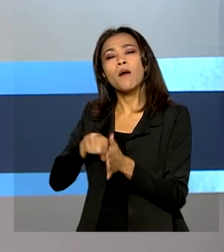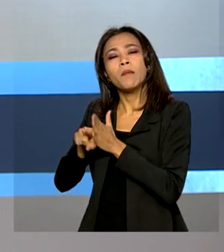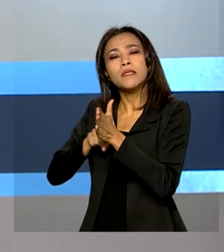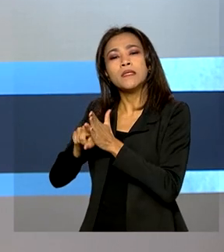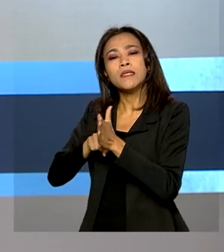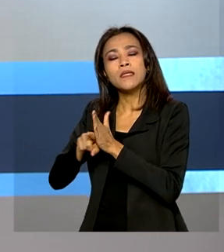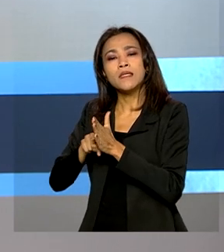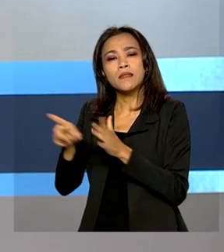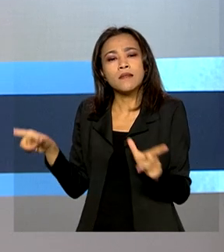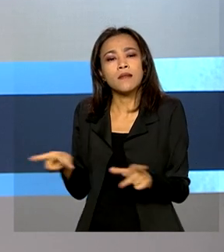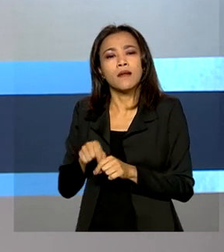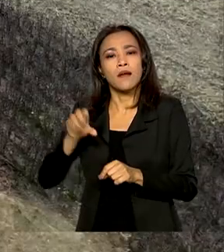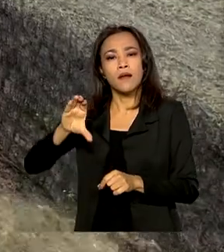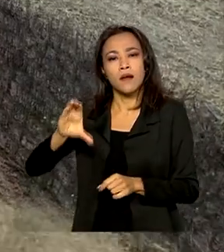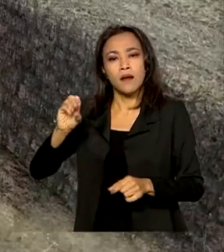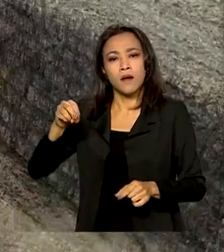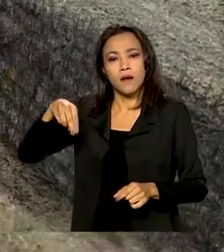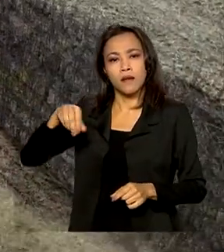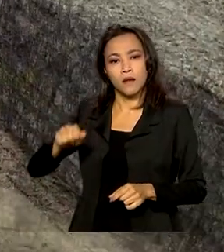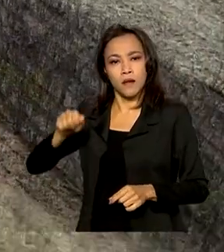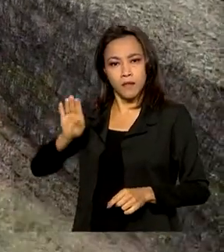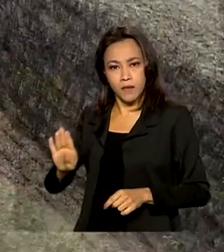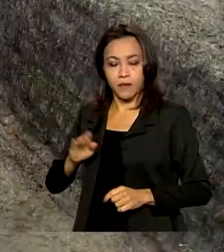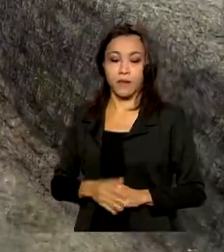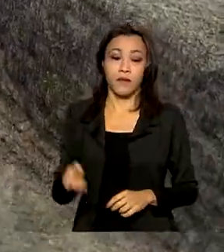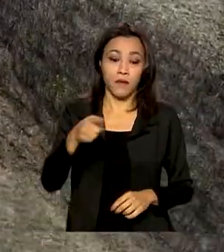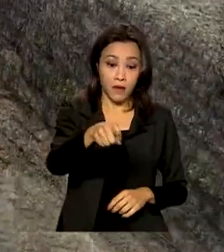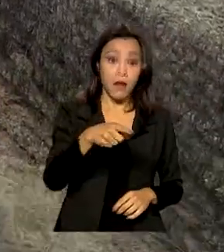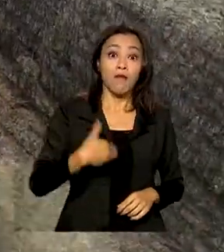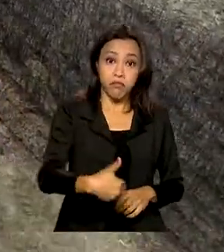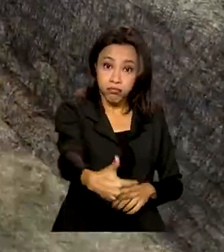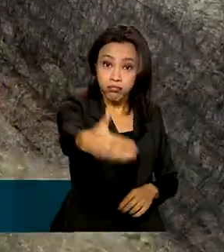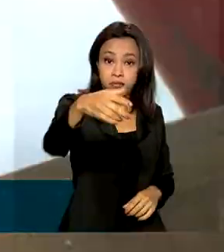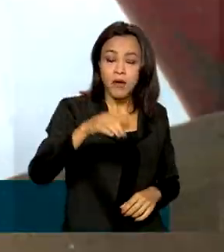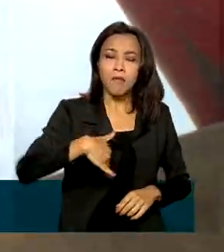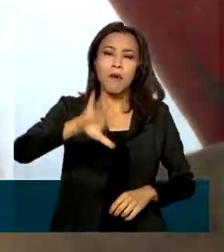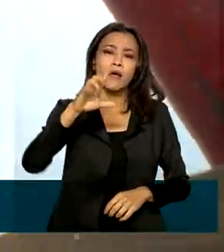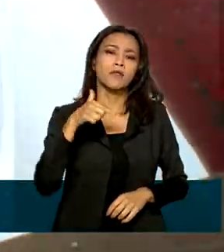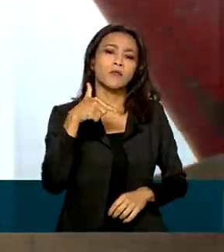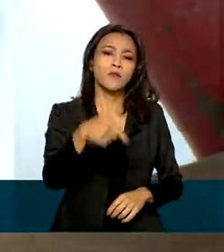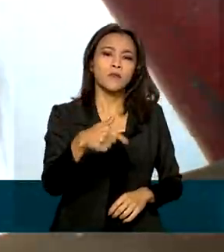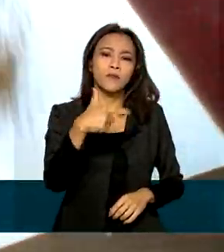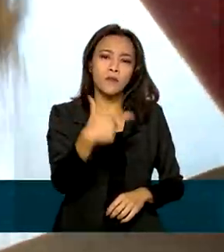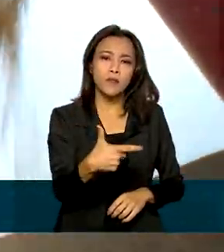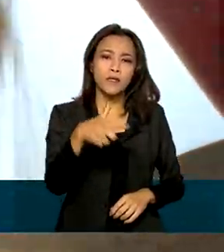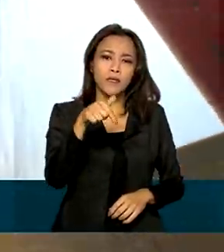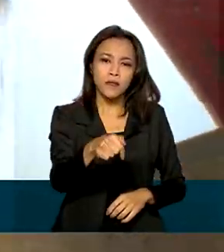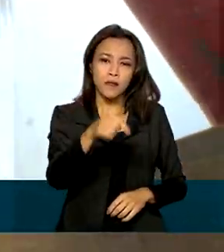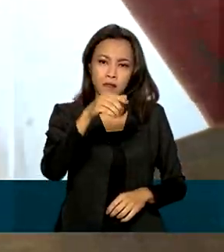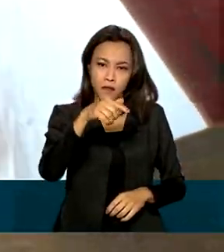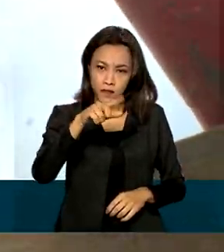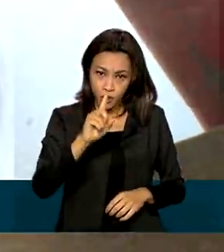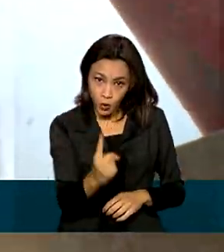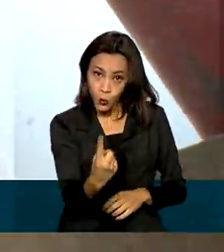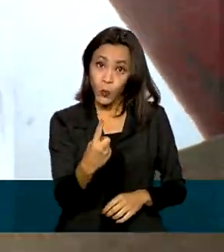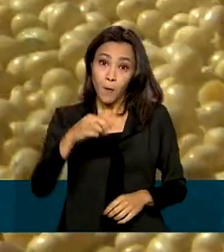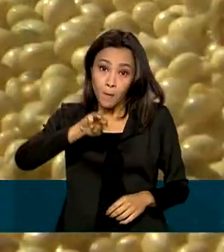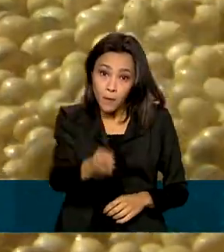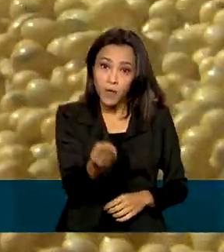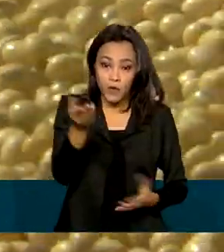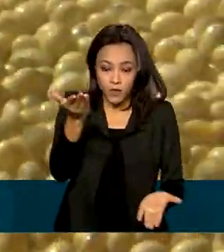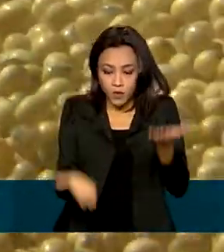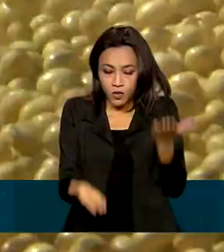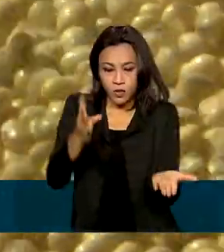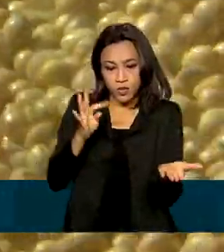Abastecimento, a Conab. Devem ser produzidos mais de 271 milhões de toneladas de grãos. Essa é a maior